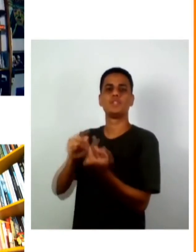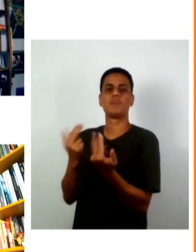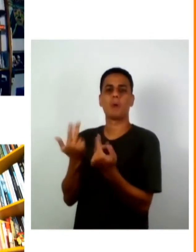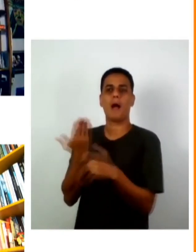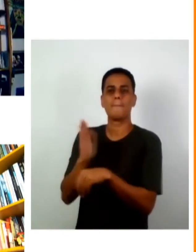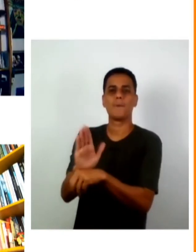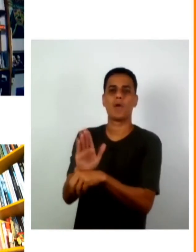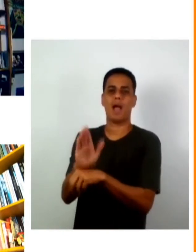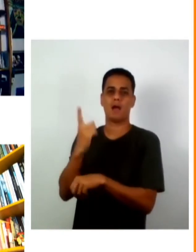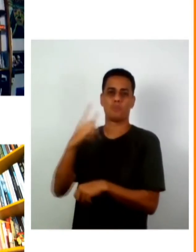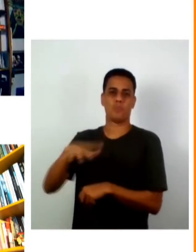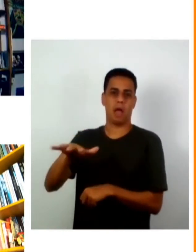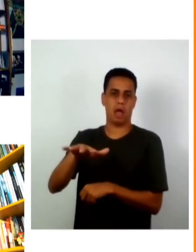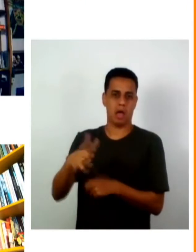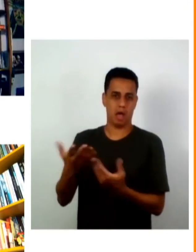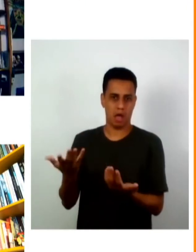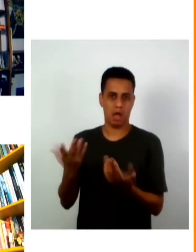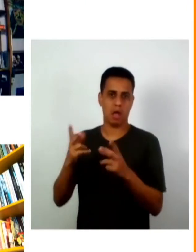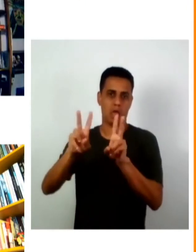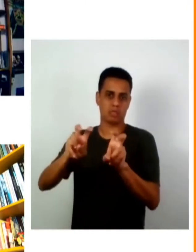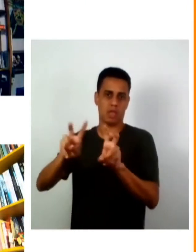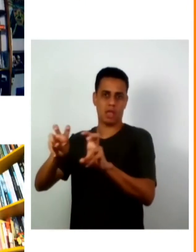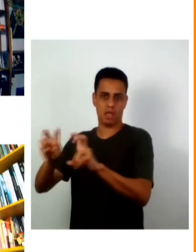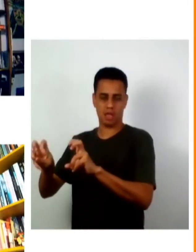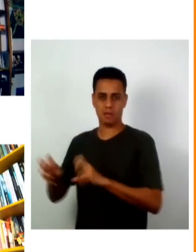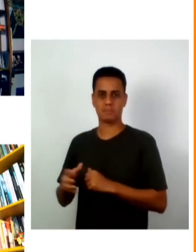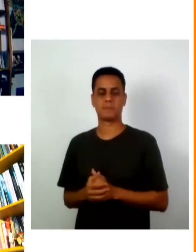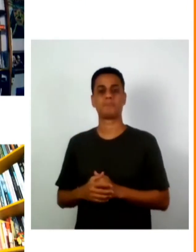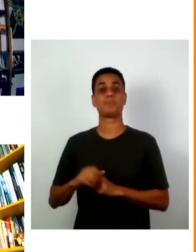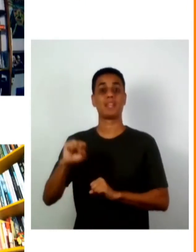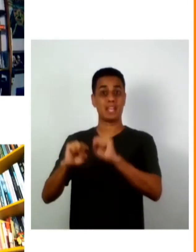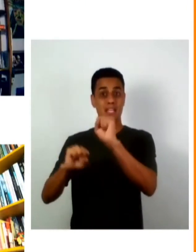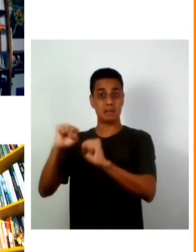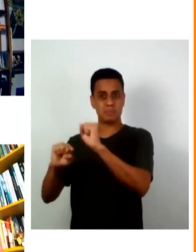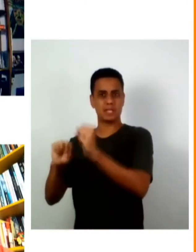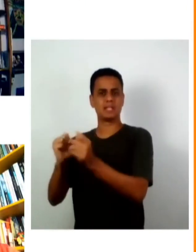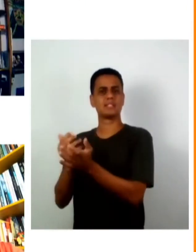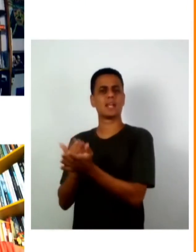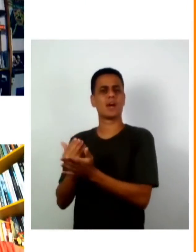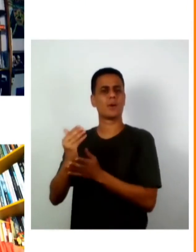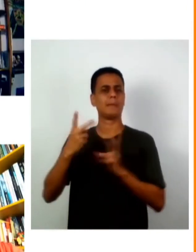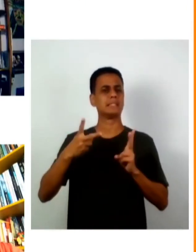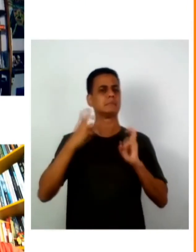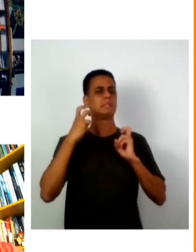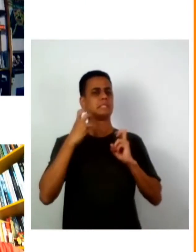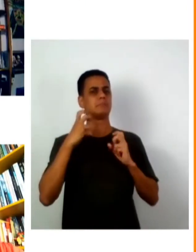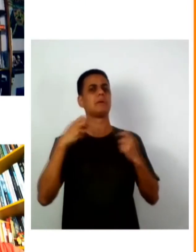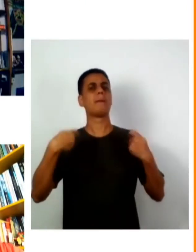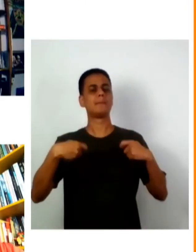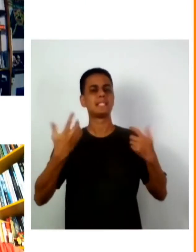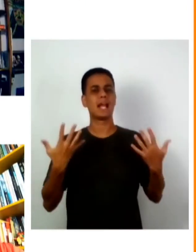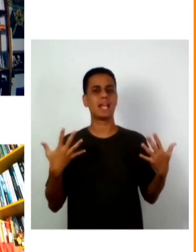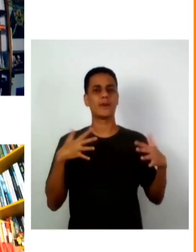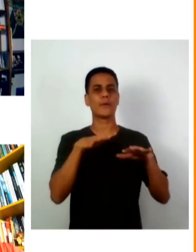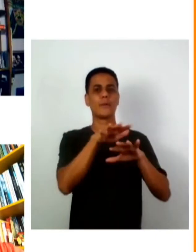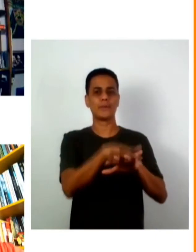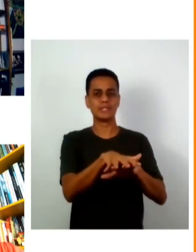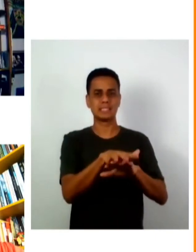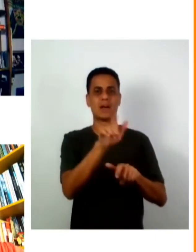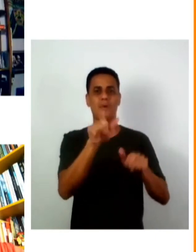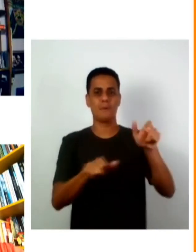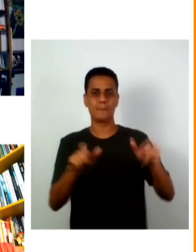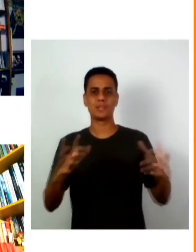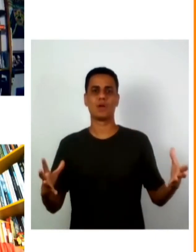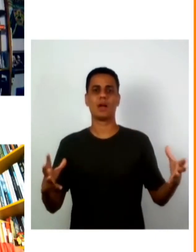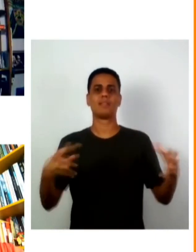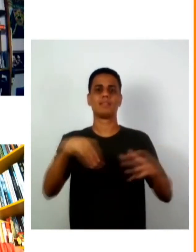as empresas começaram a perceber que precisavam fazer um processo de inclusão de pessoas dentro do ambiente do mercado de